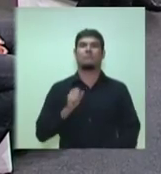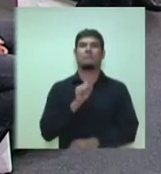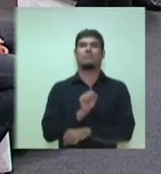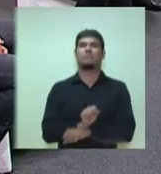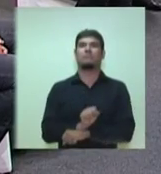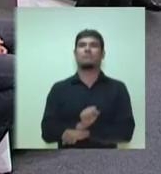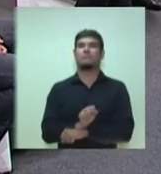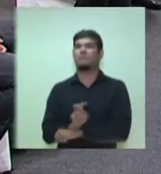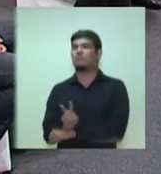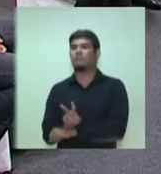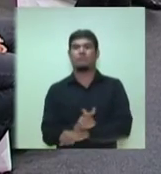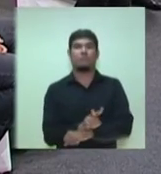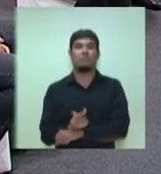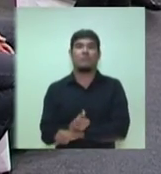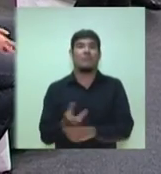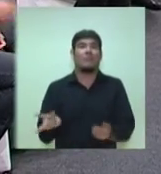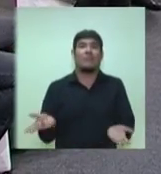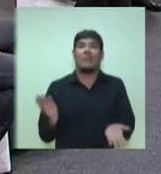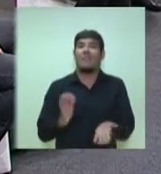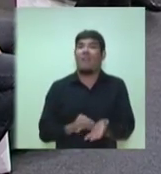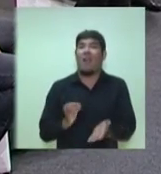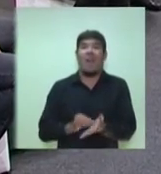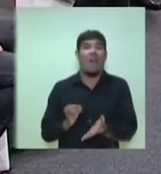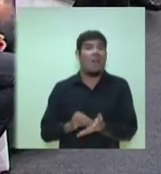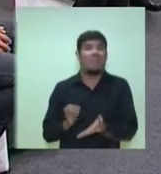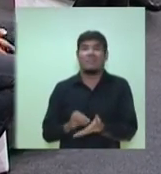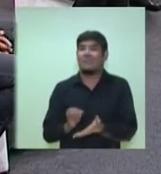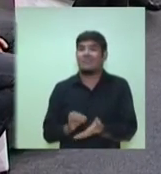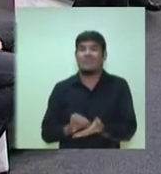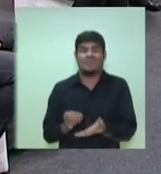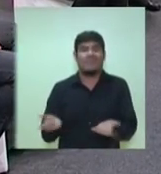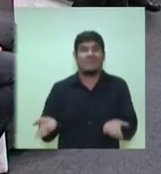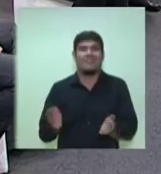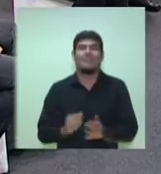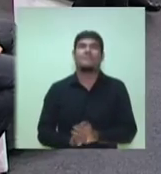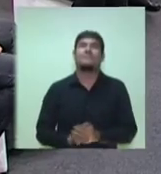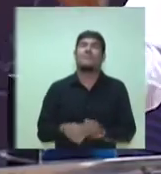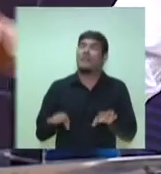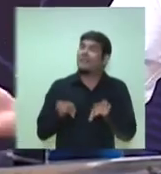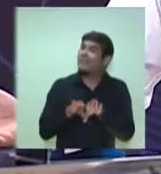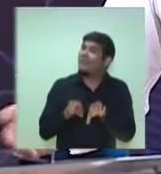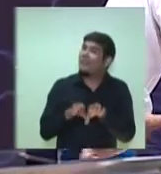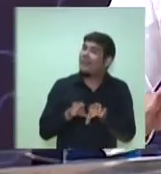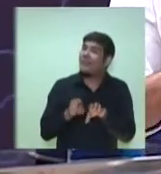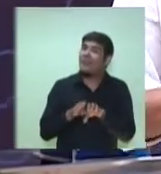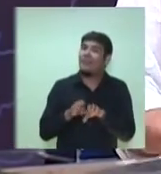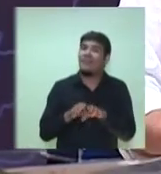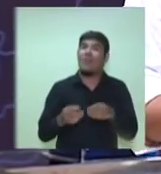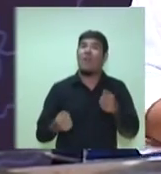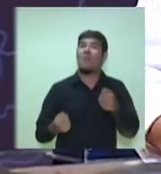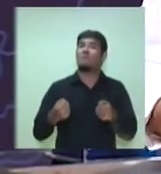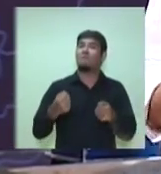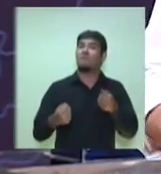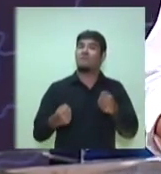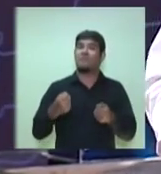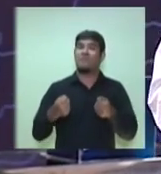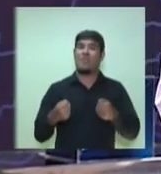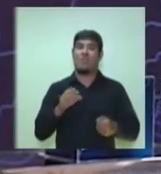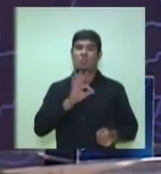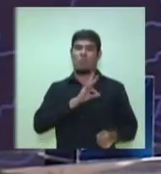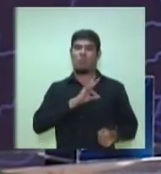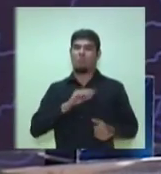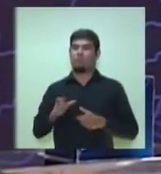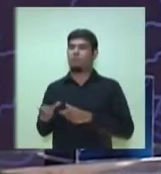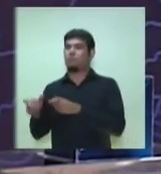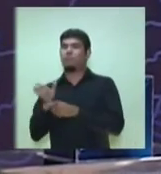nosso esforço por aumentar o efetivo da Guarda Municipal e garantir a Brigada Escolar. Também a Ronda Comunitária, projeto concebido